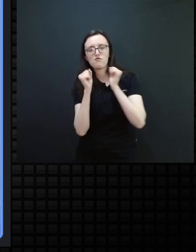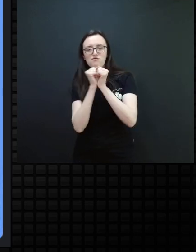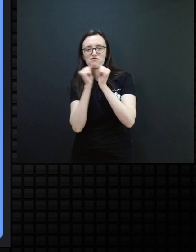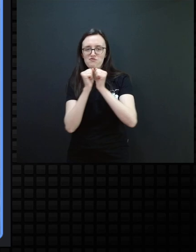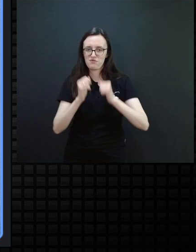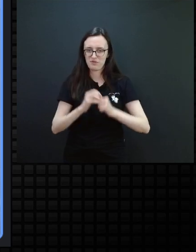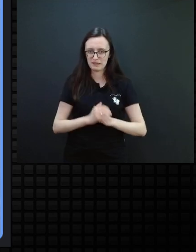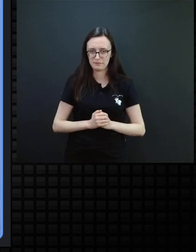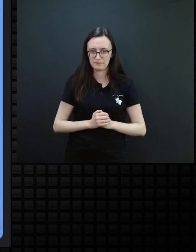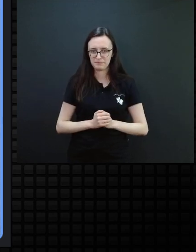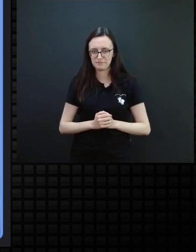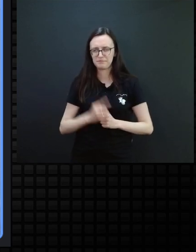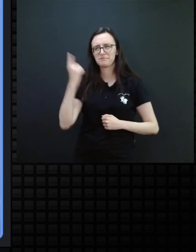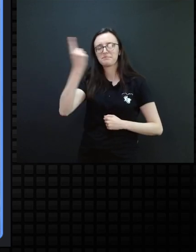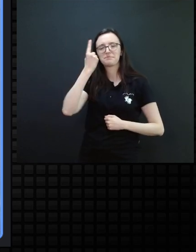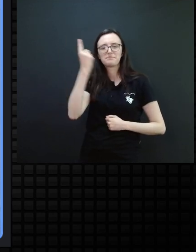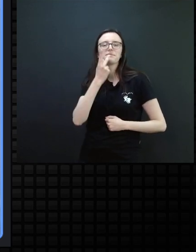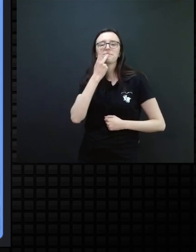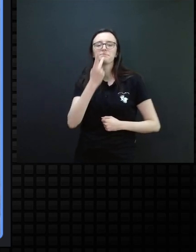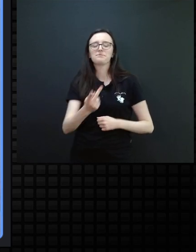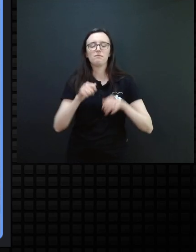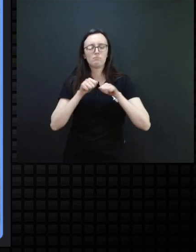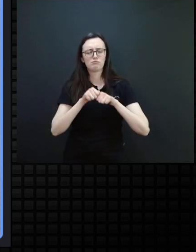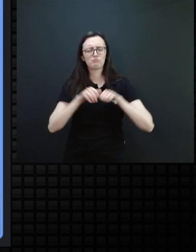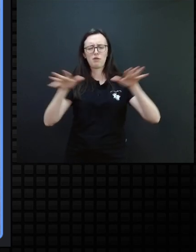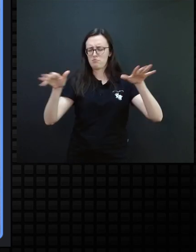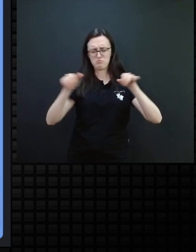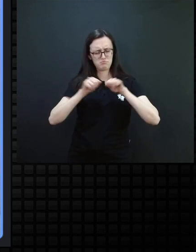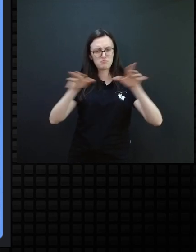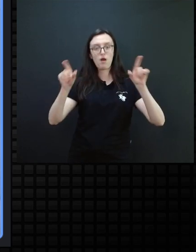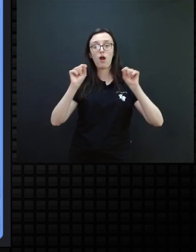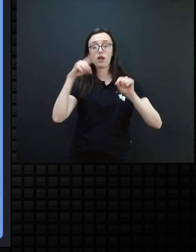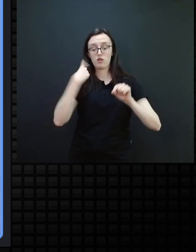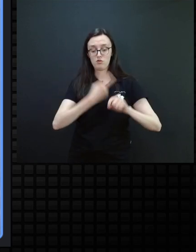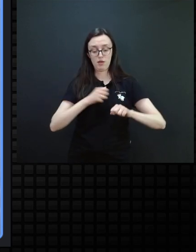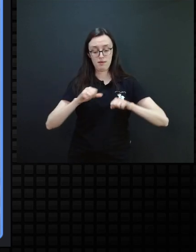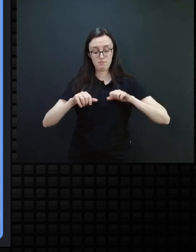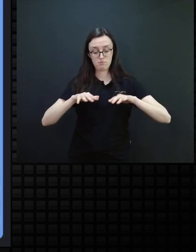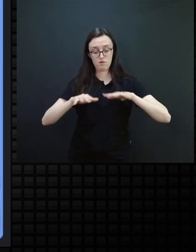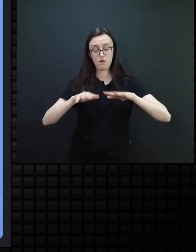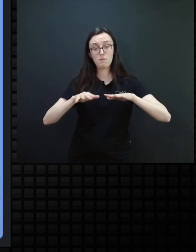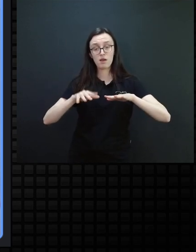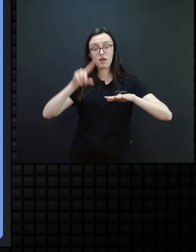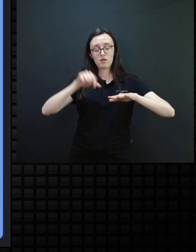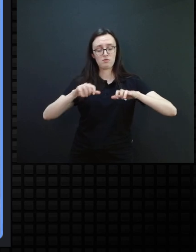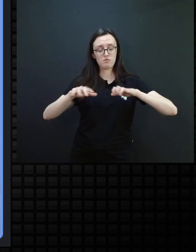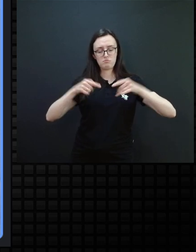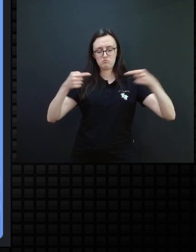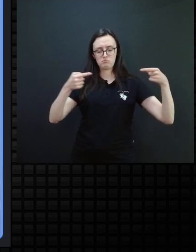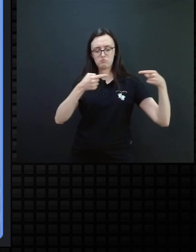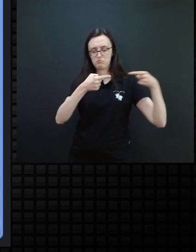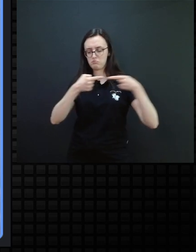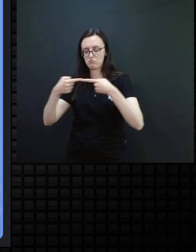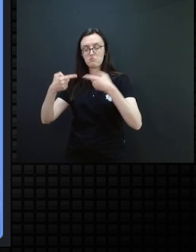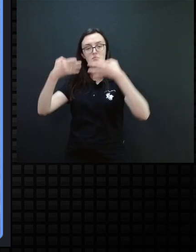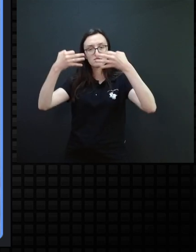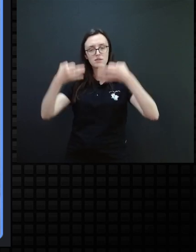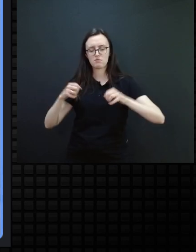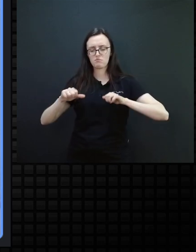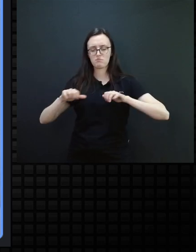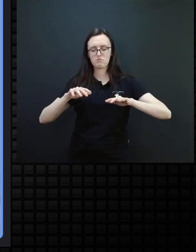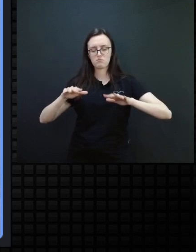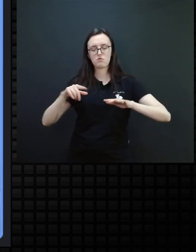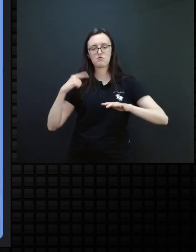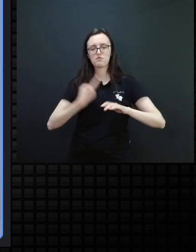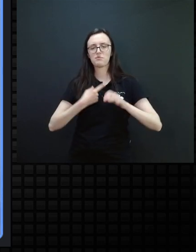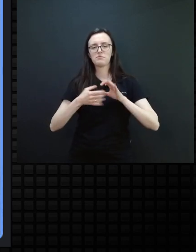então, quando fala ecoa, é porque os nossos movimentos são coordenados, é como se realmente fôssemos